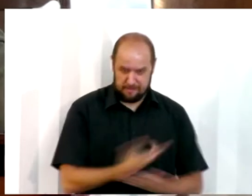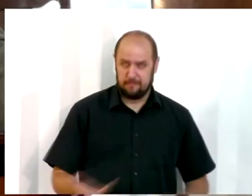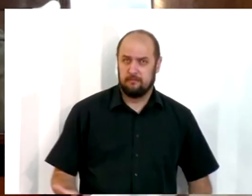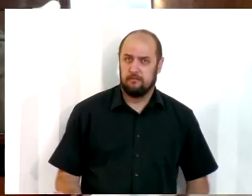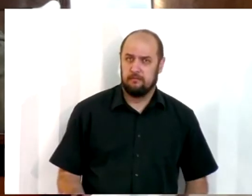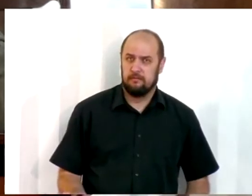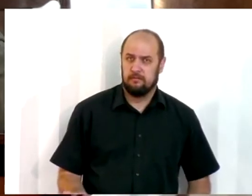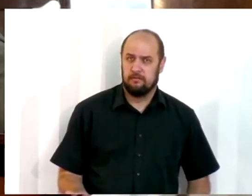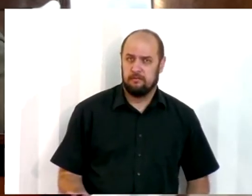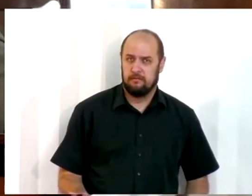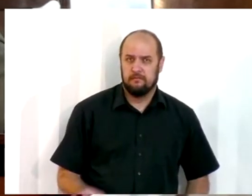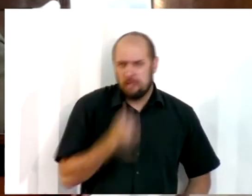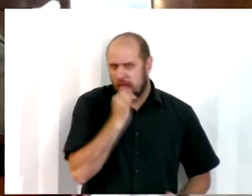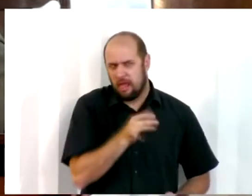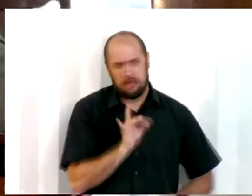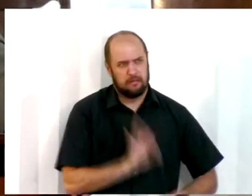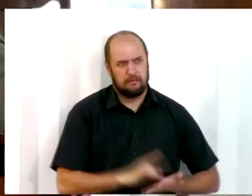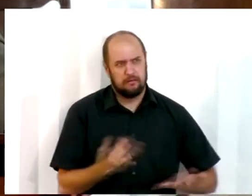Que sinceridade é esta?